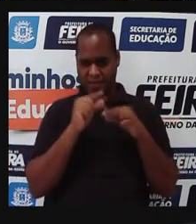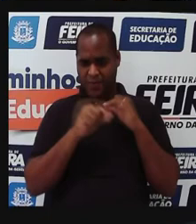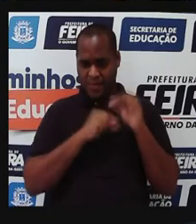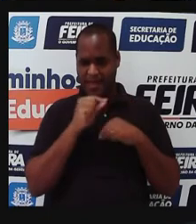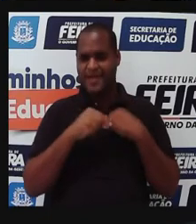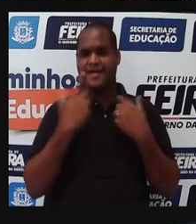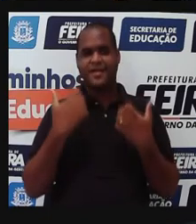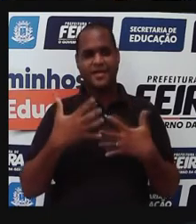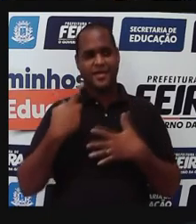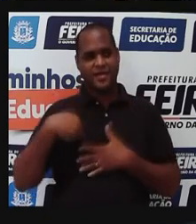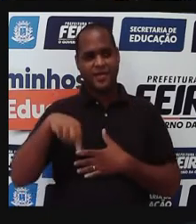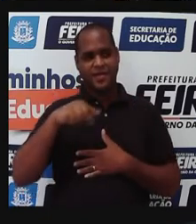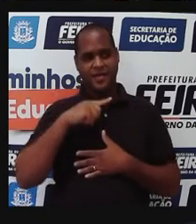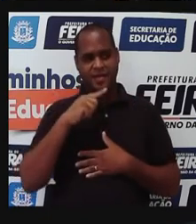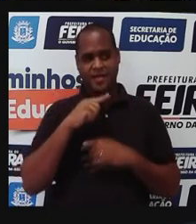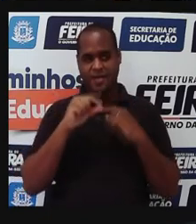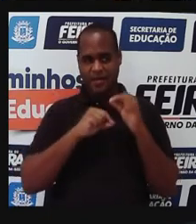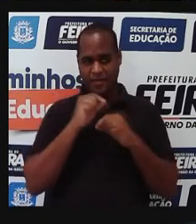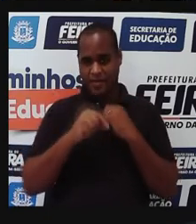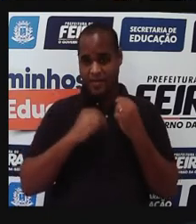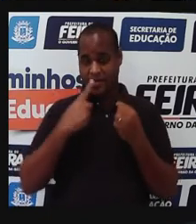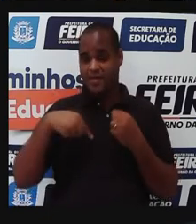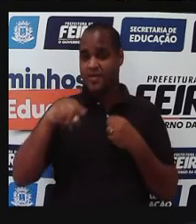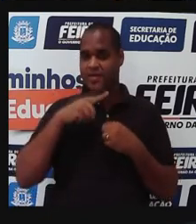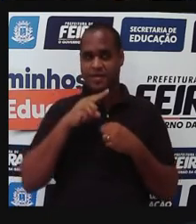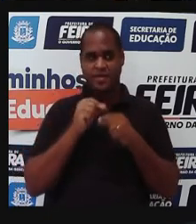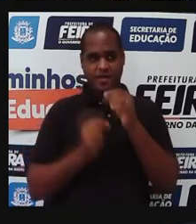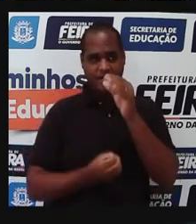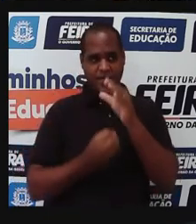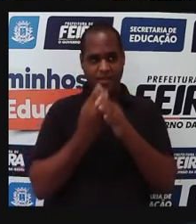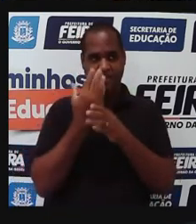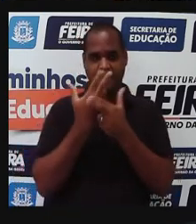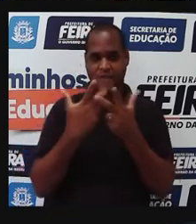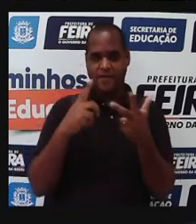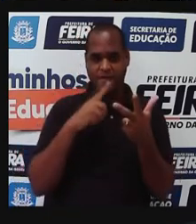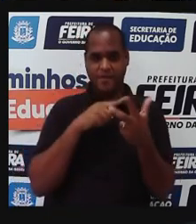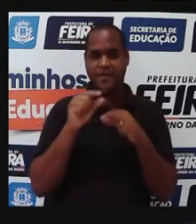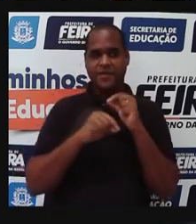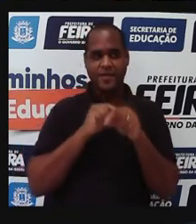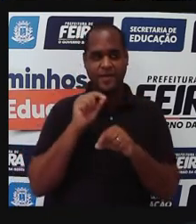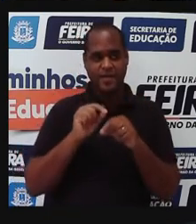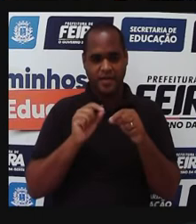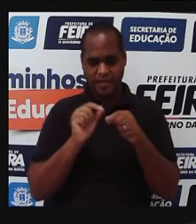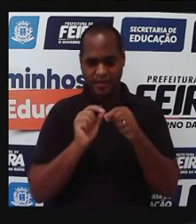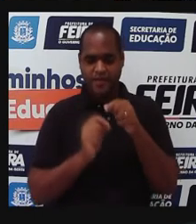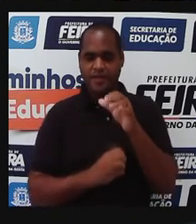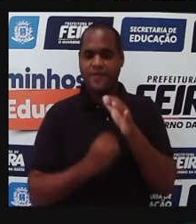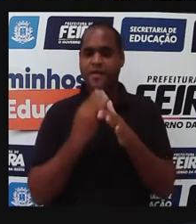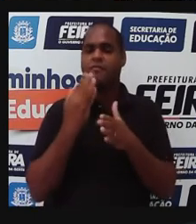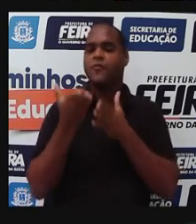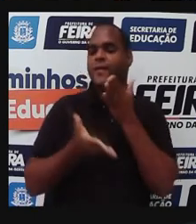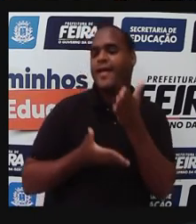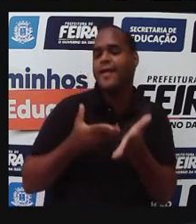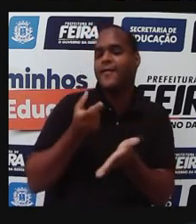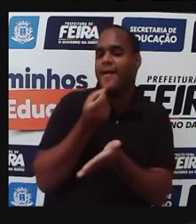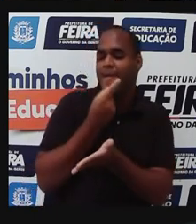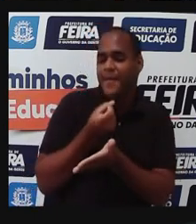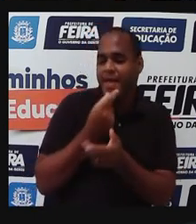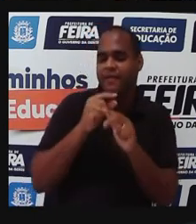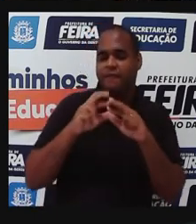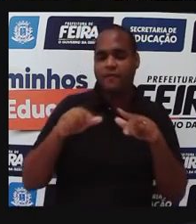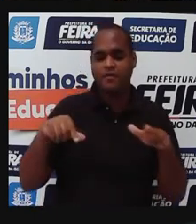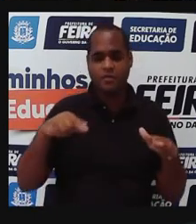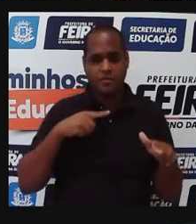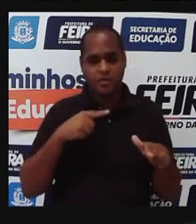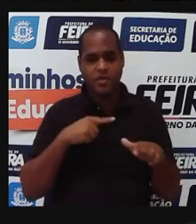Porque para quem produz, né, em grande escala, remédios, tratamentos, né, tem